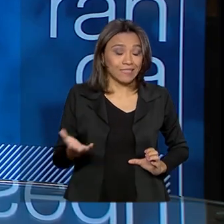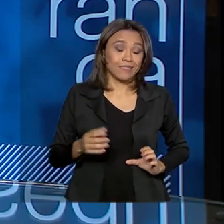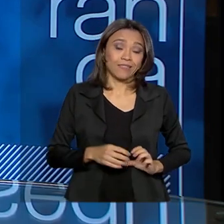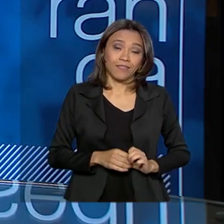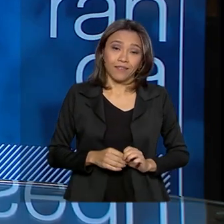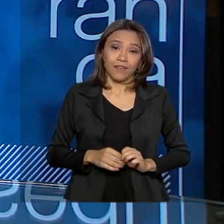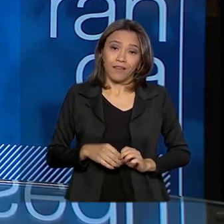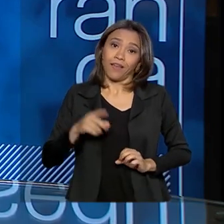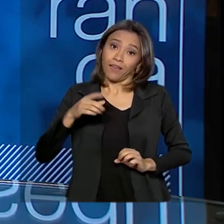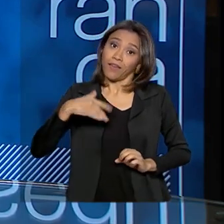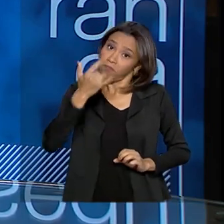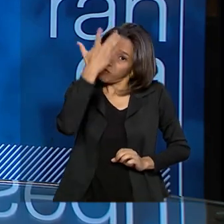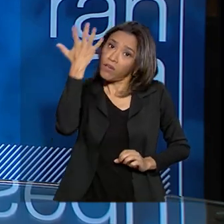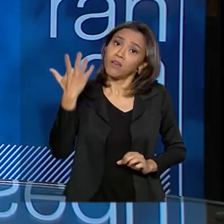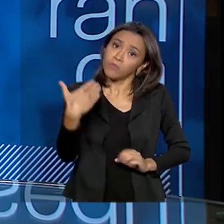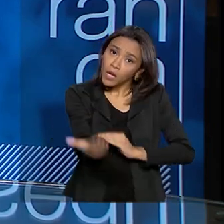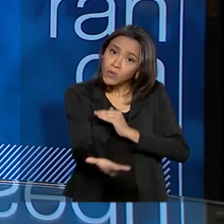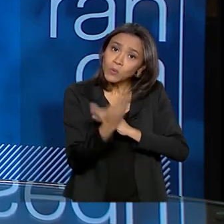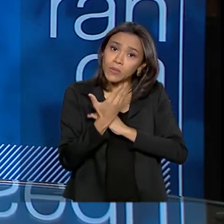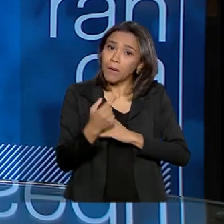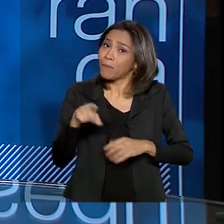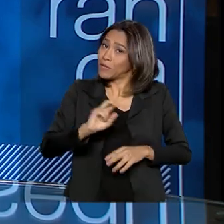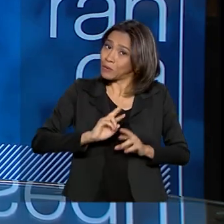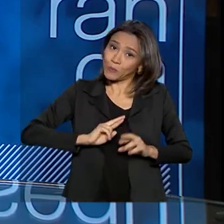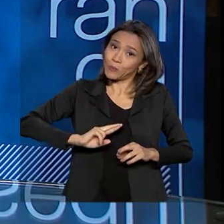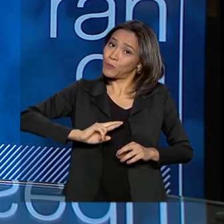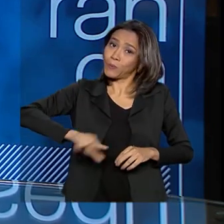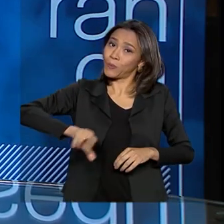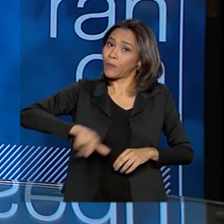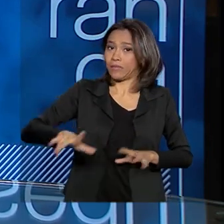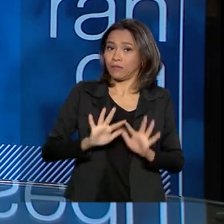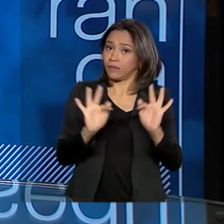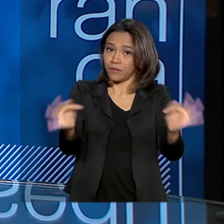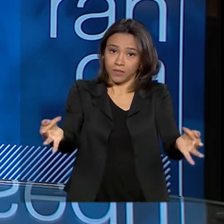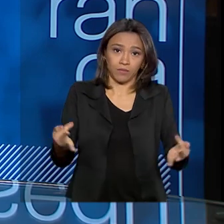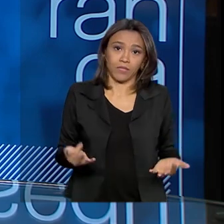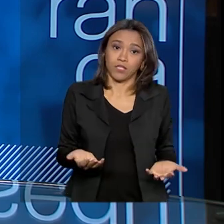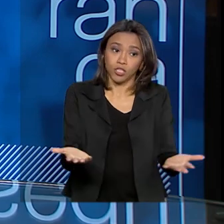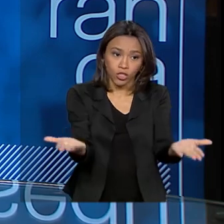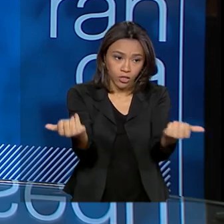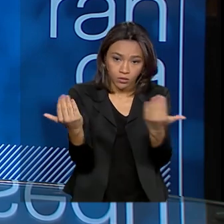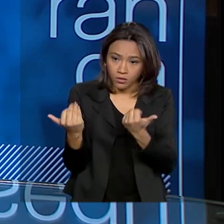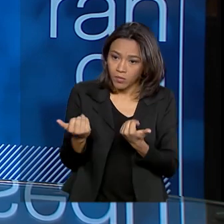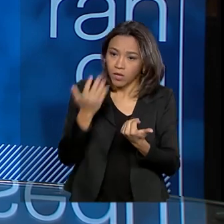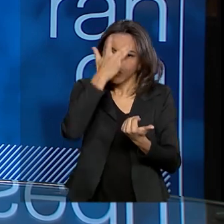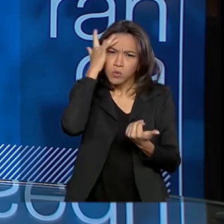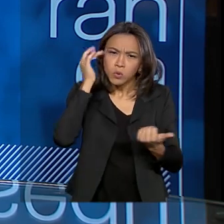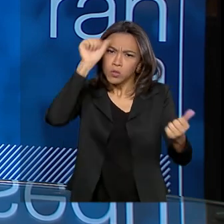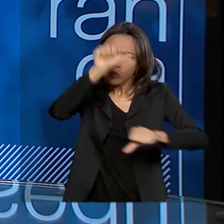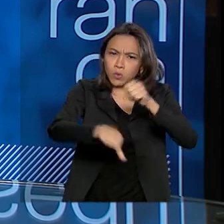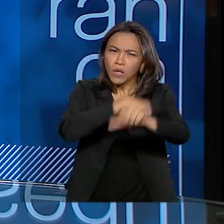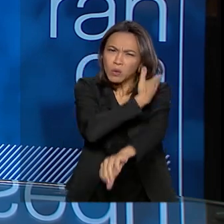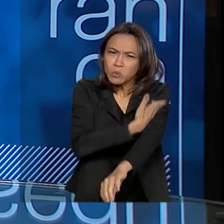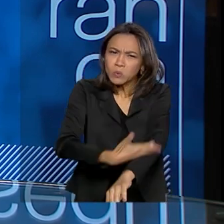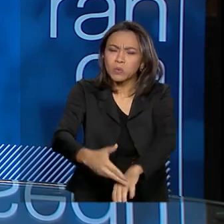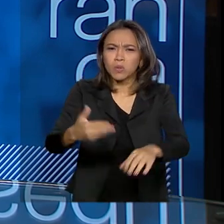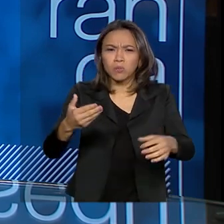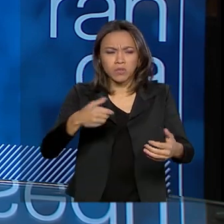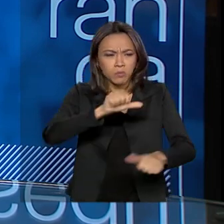contribuir, mas não é tão simples de você envolver as pessoas, mudar hábitos.